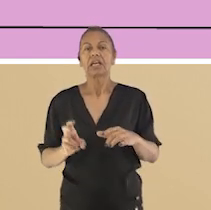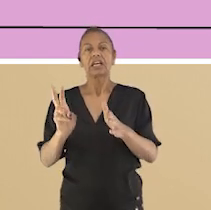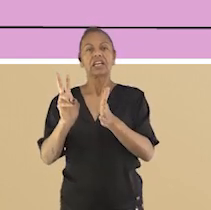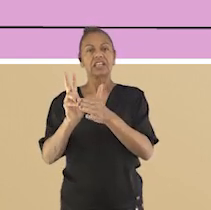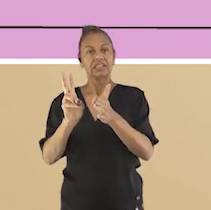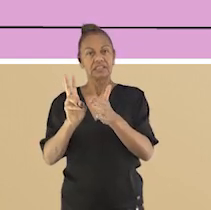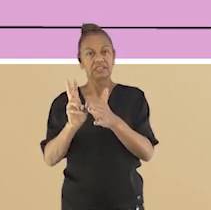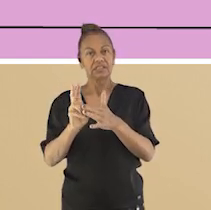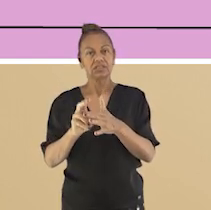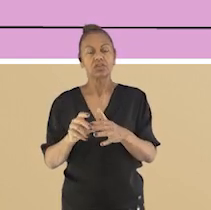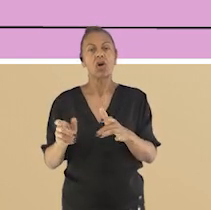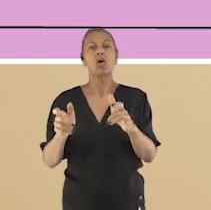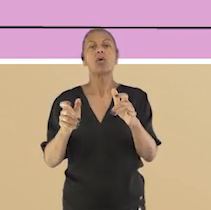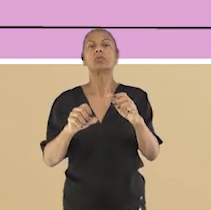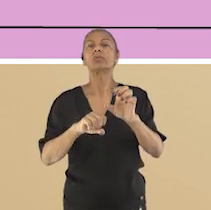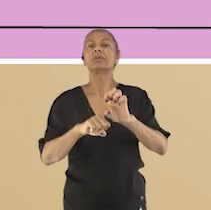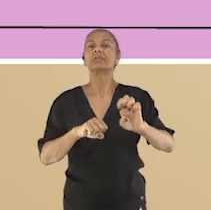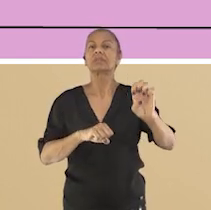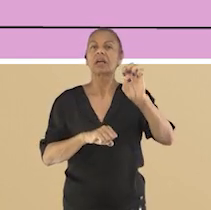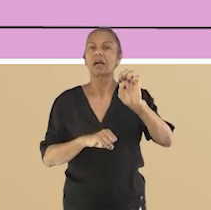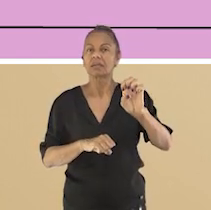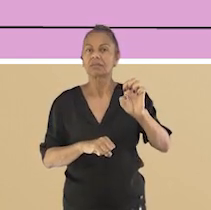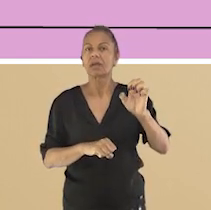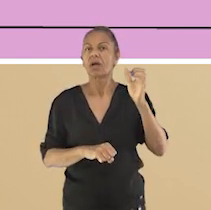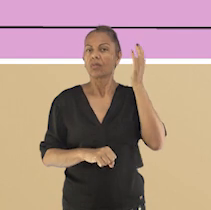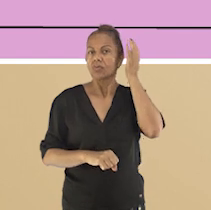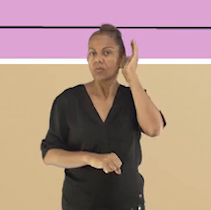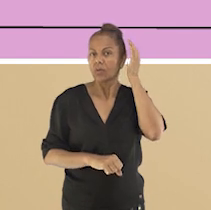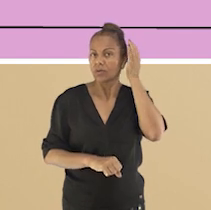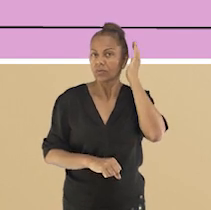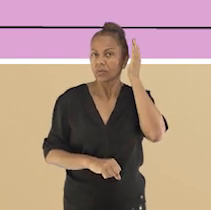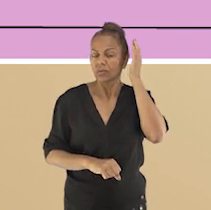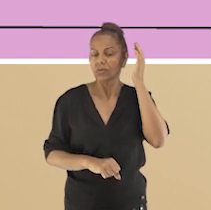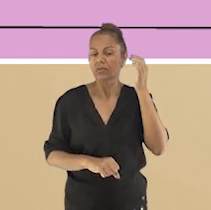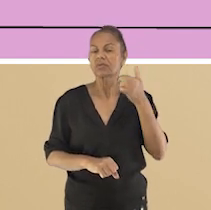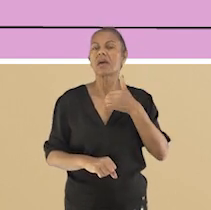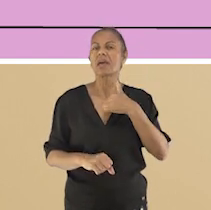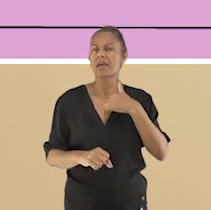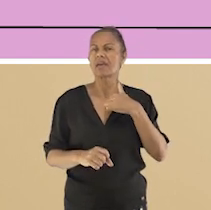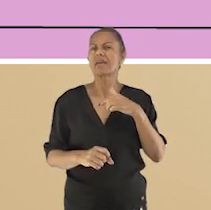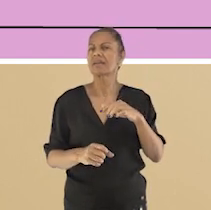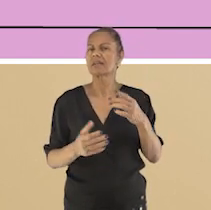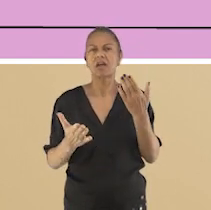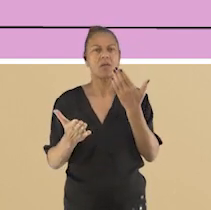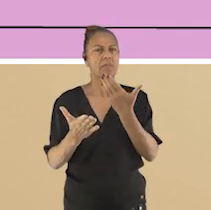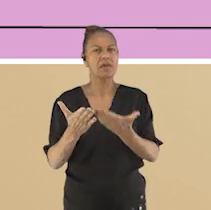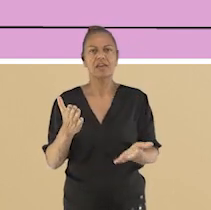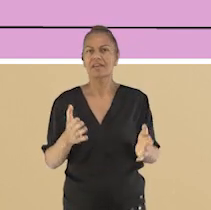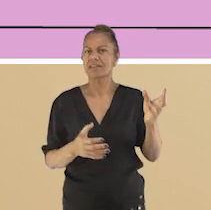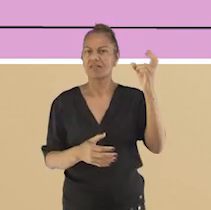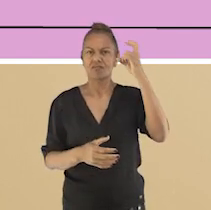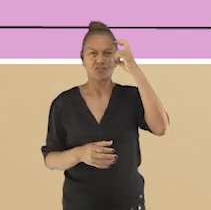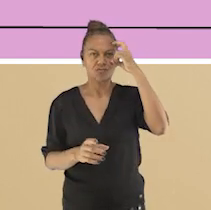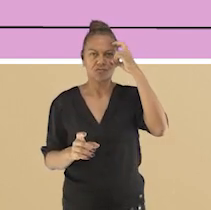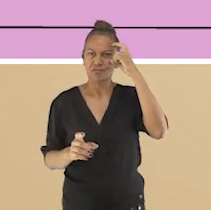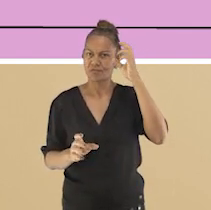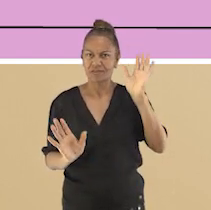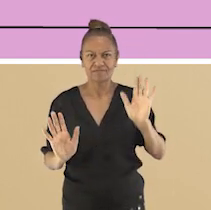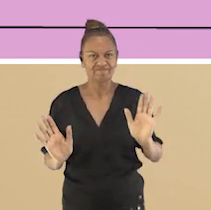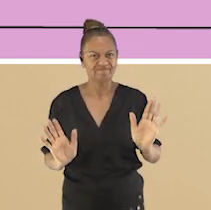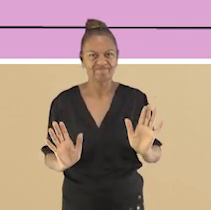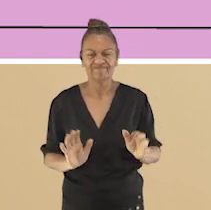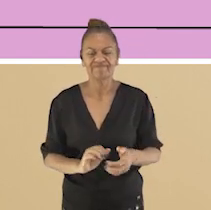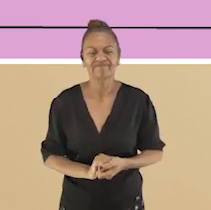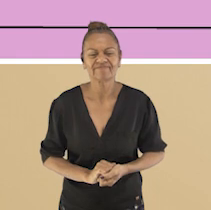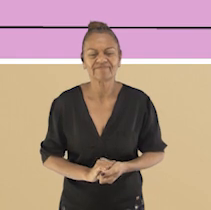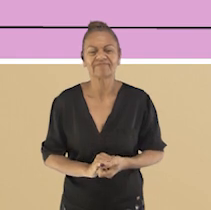civilização moderna sem perder o seu referencial cultural. Segundo pesquisadores, ainda